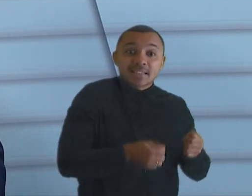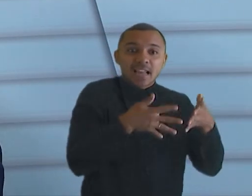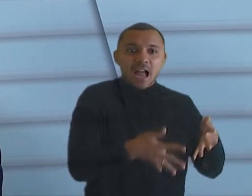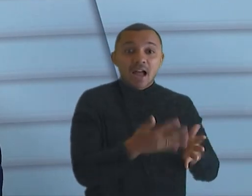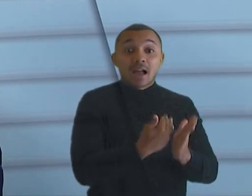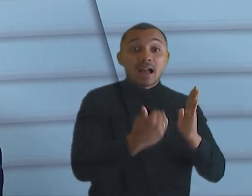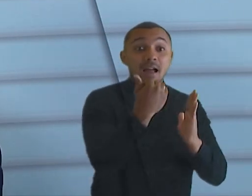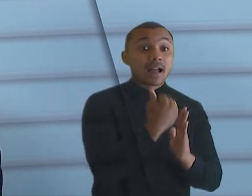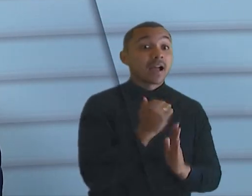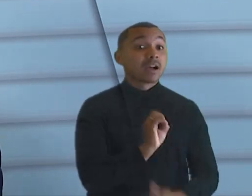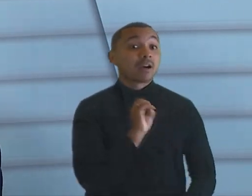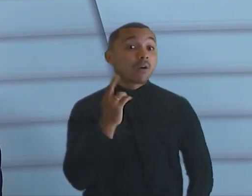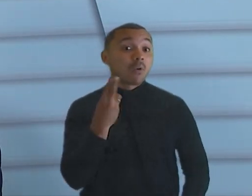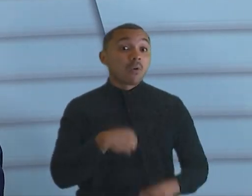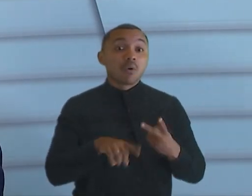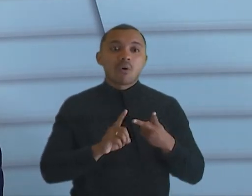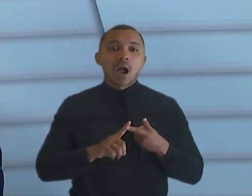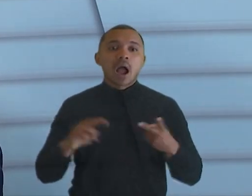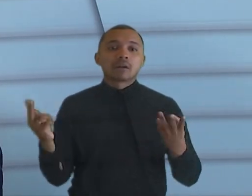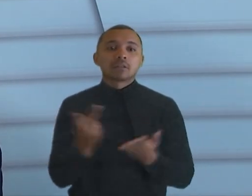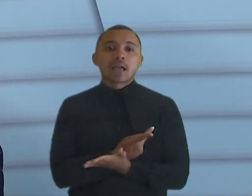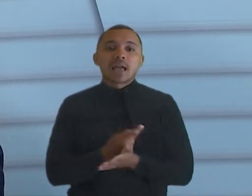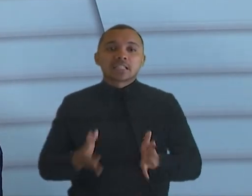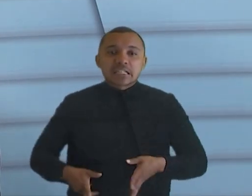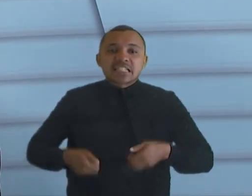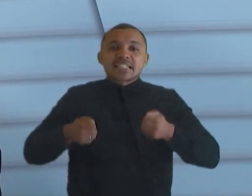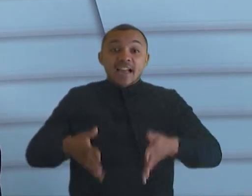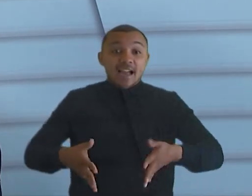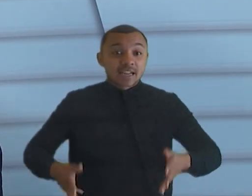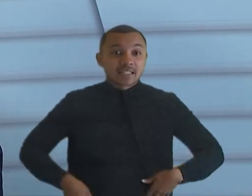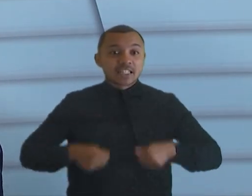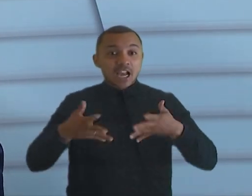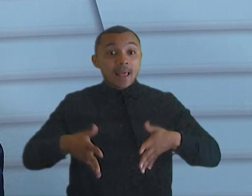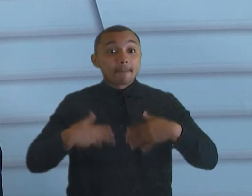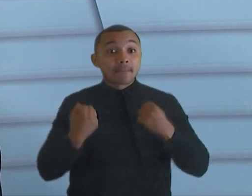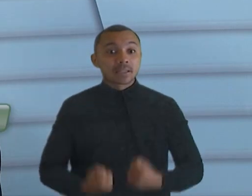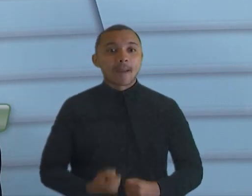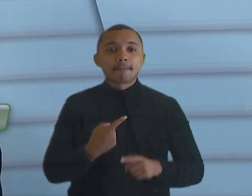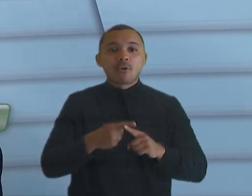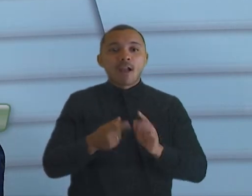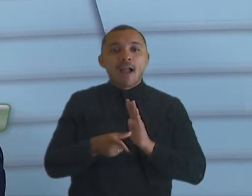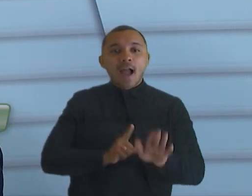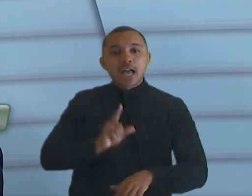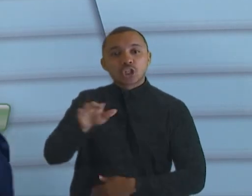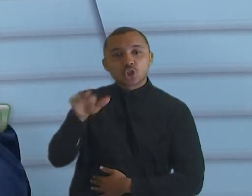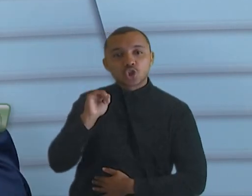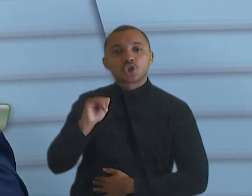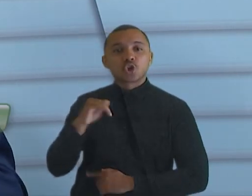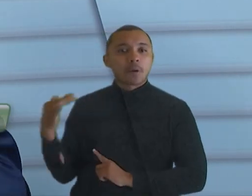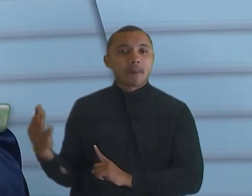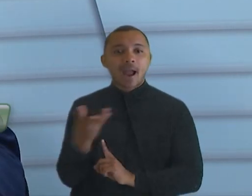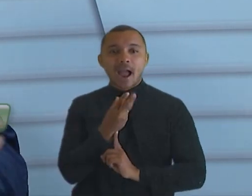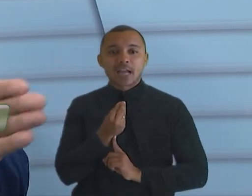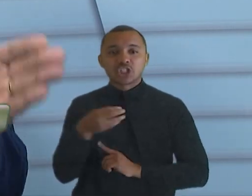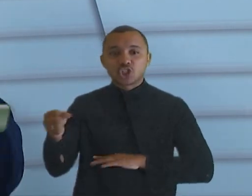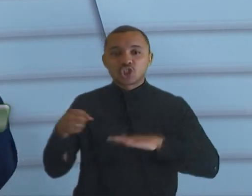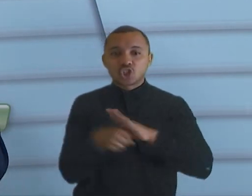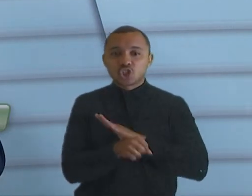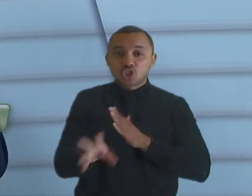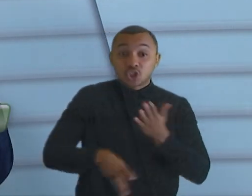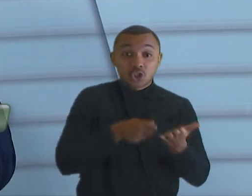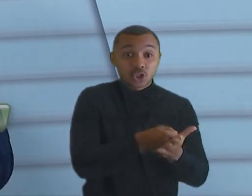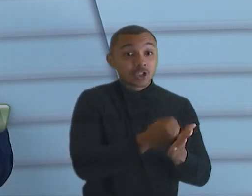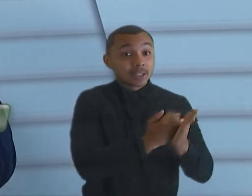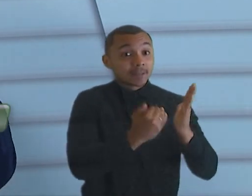equivocada, se está tendo um sobrepreço na contratação daquele artista. Isso o tribunal vai olhar. Agora, se